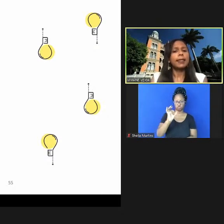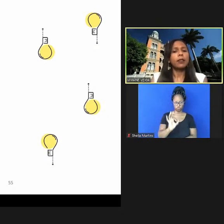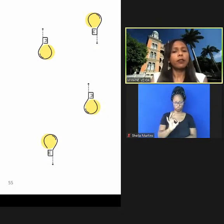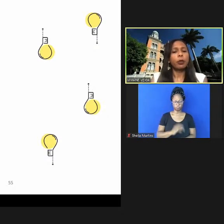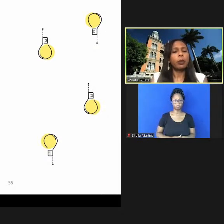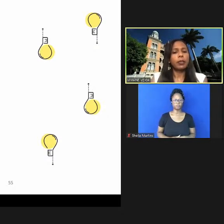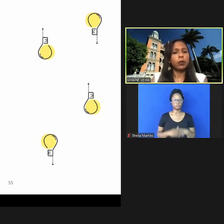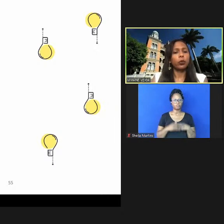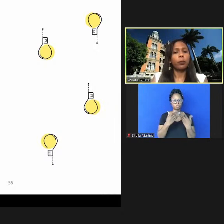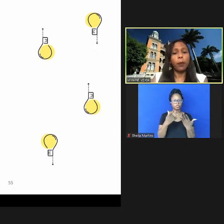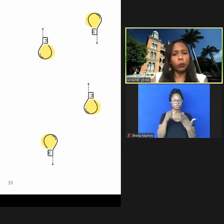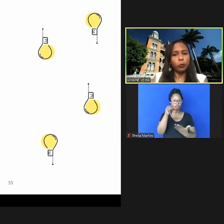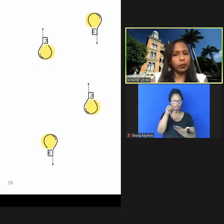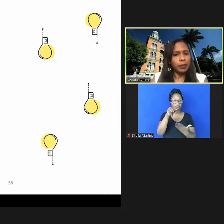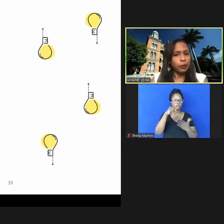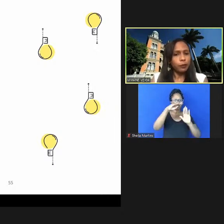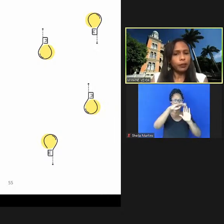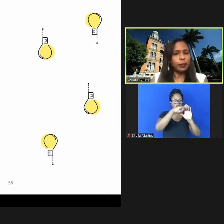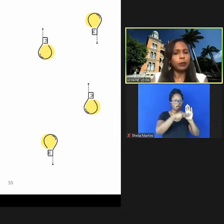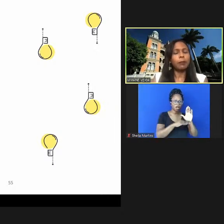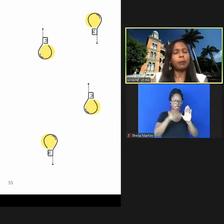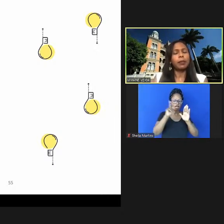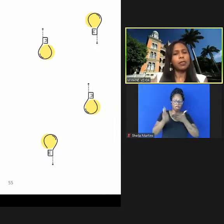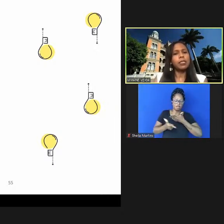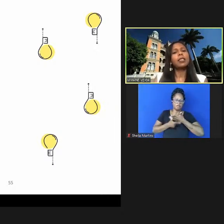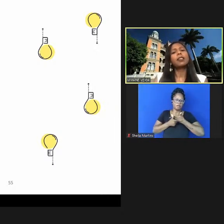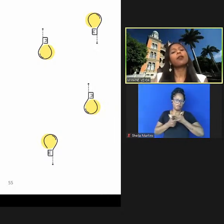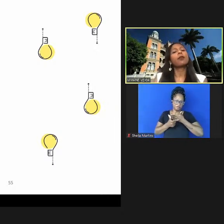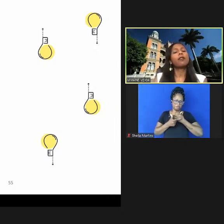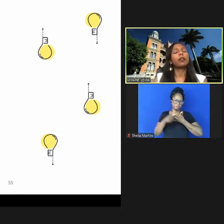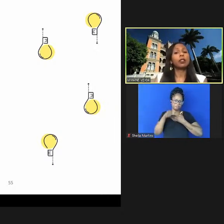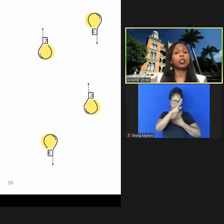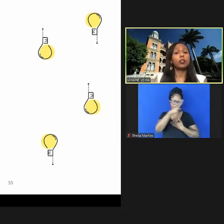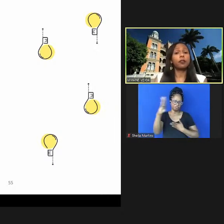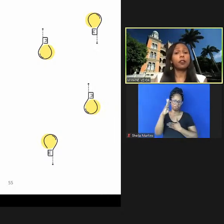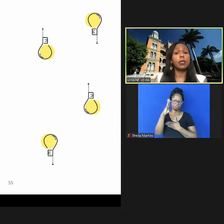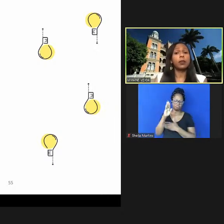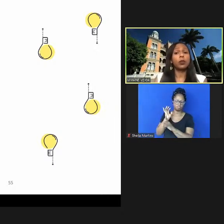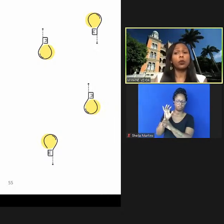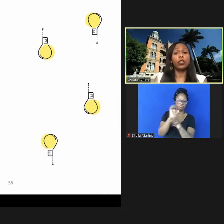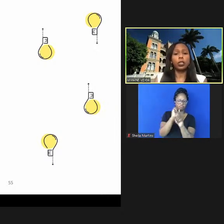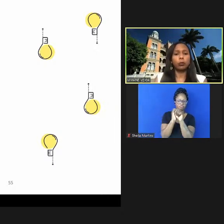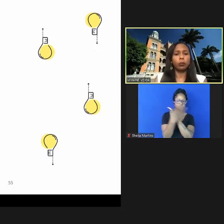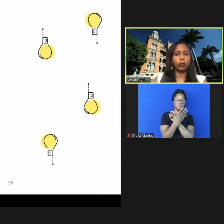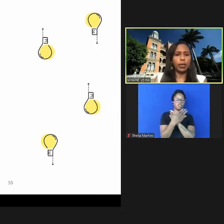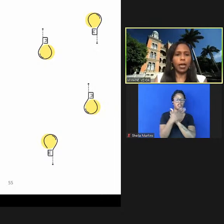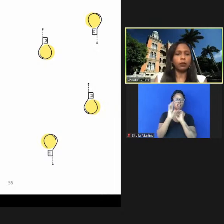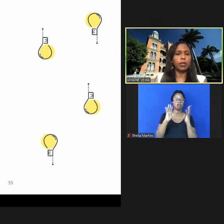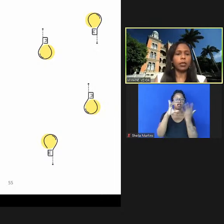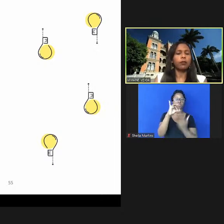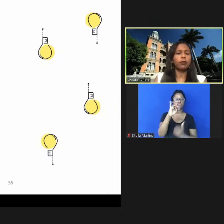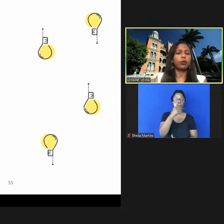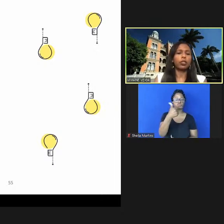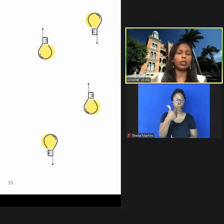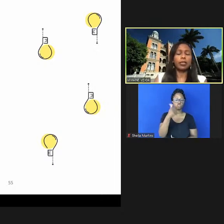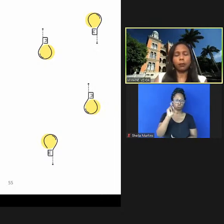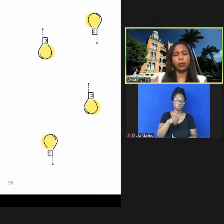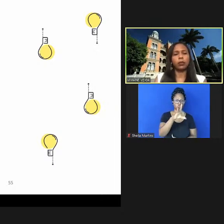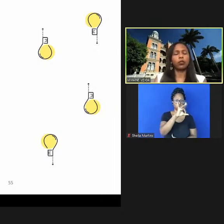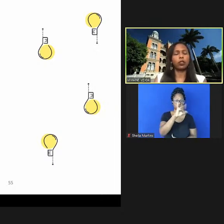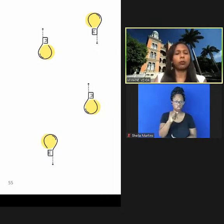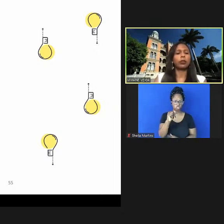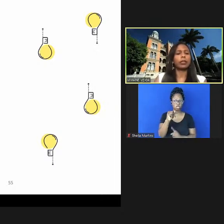essa aqui foi a programação do papel do bibliotecário no enfrentamento da pandemia que foi um evento que a gente fez no dia do bibliotecário foi na